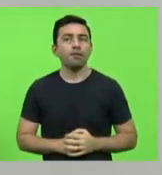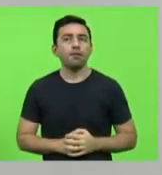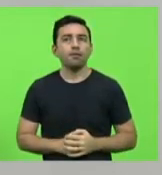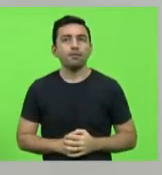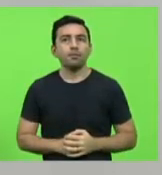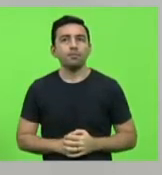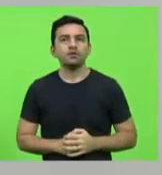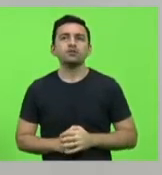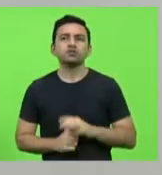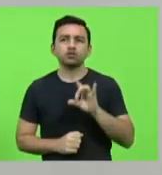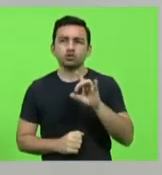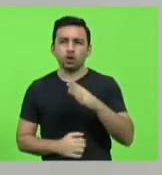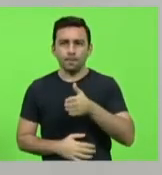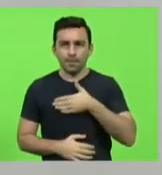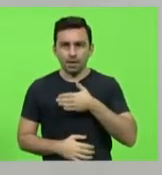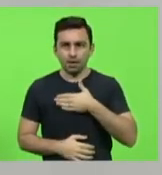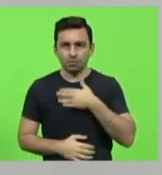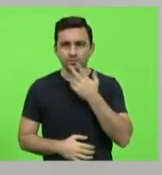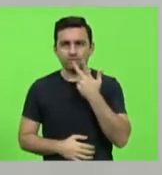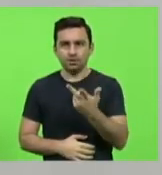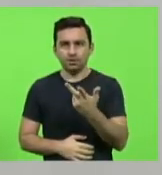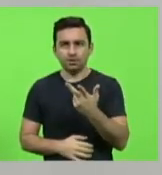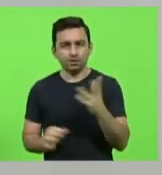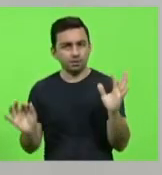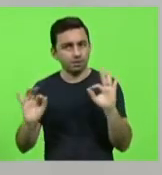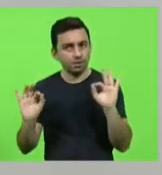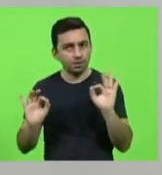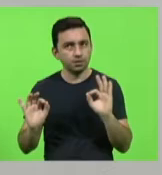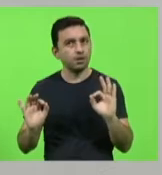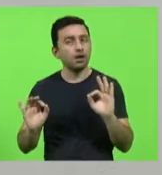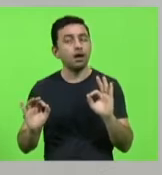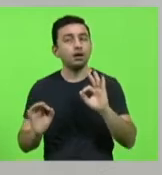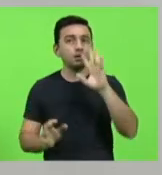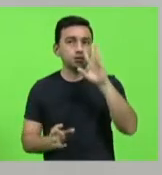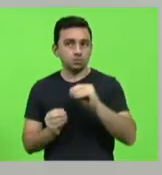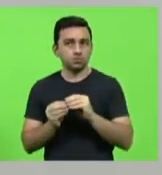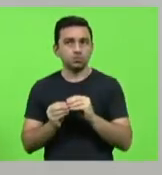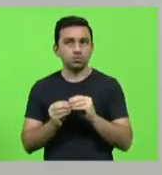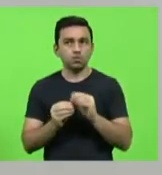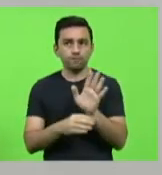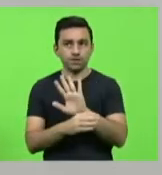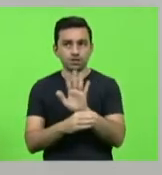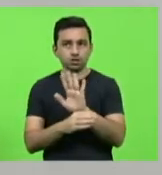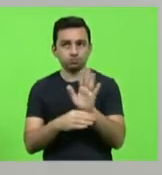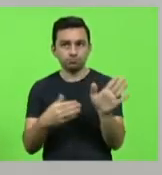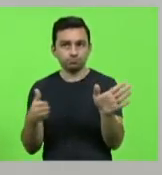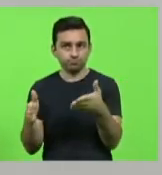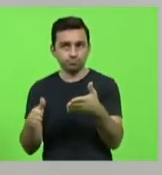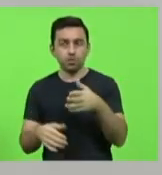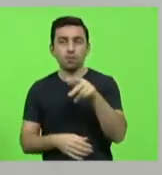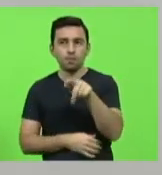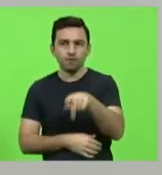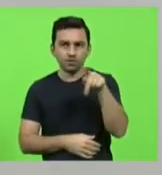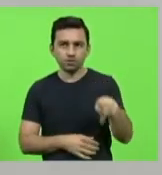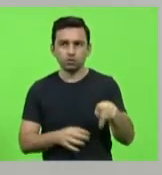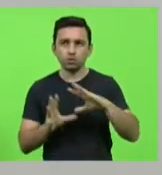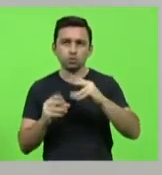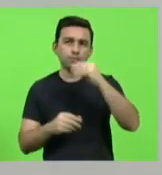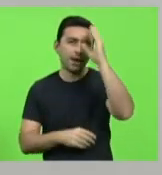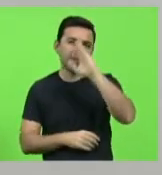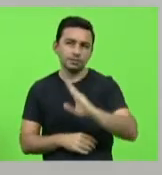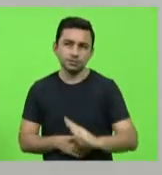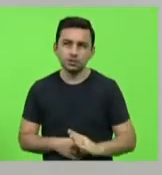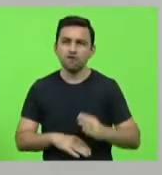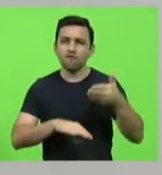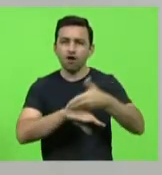ficar somente nas minhas palavras, eu vou passar brevemente para os senhores um vídeo de uma professora conhecida no Brasil todo que já esteve em